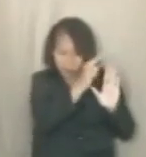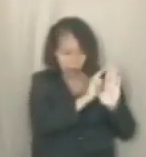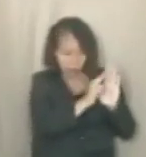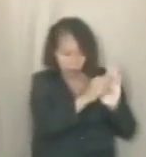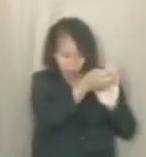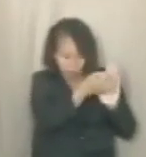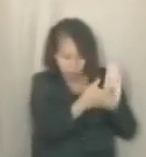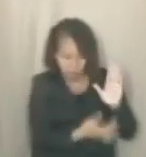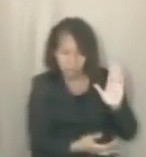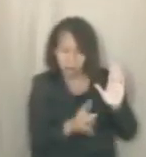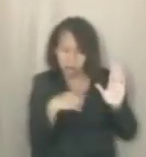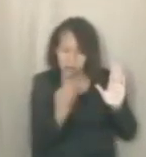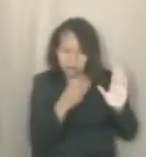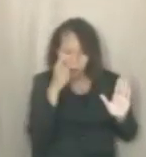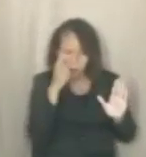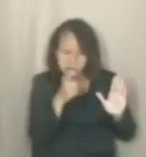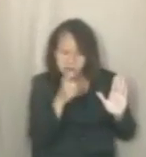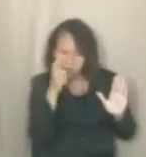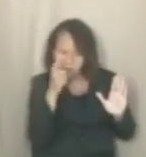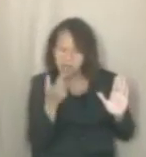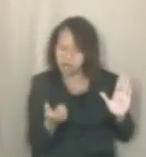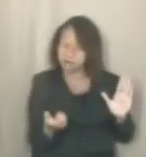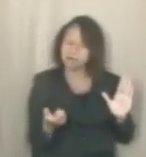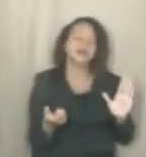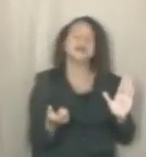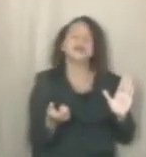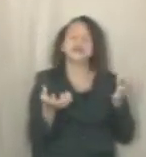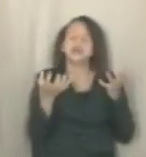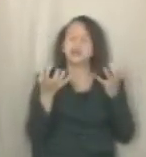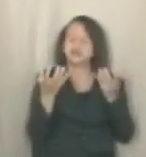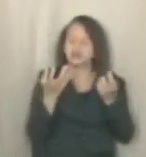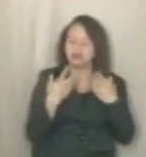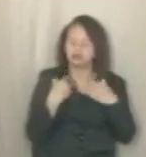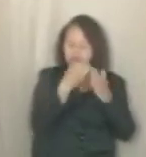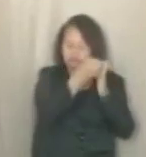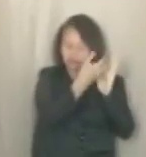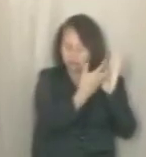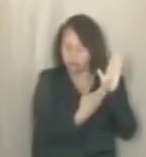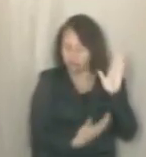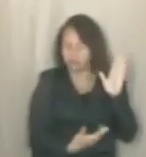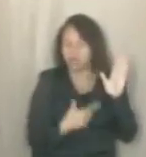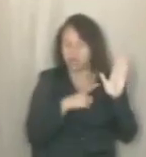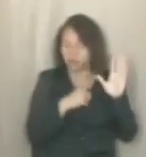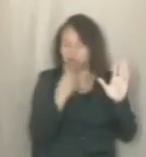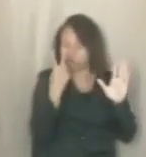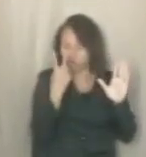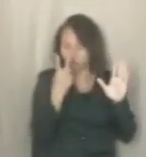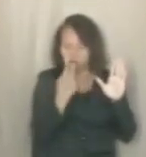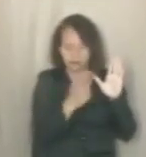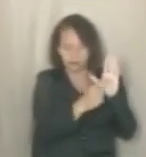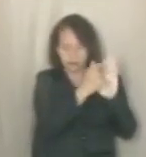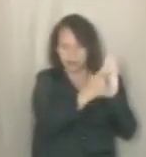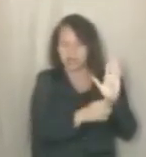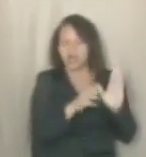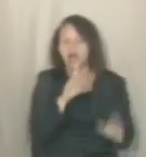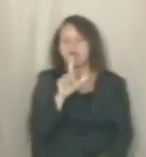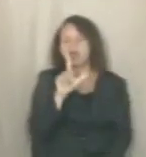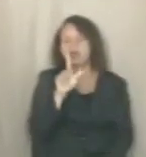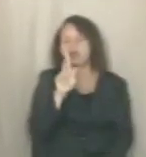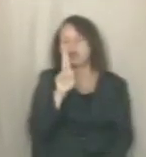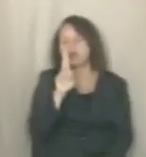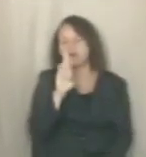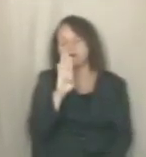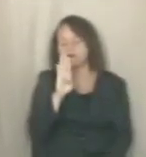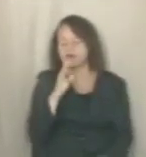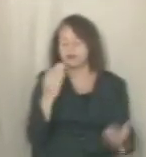que a gente observe ela, tá certo? Quem quiser essa lista, eu tenho uma lista aqui, eu tenho duas listas que a Ubi manda que